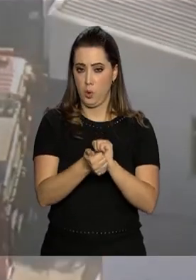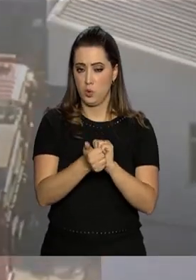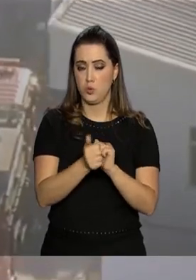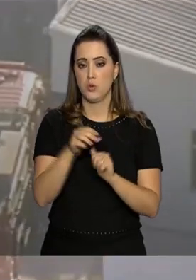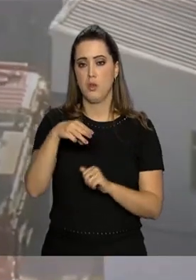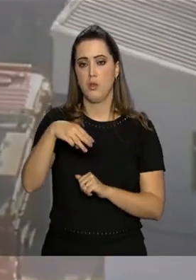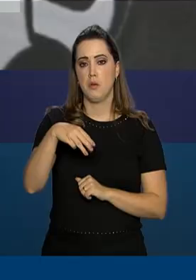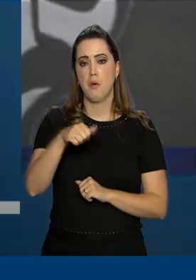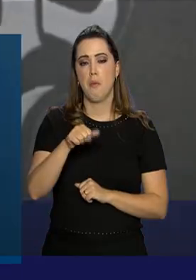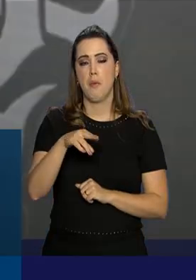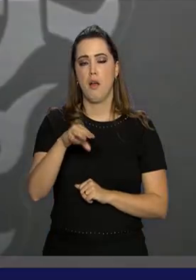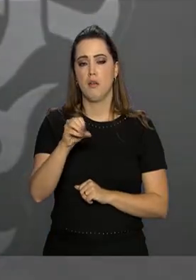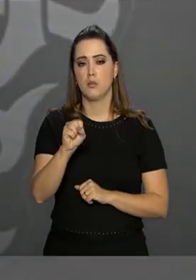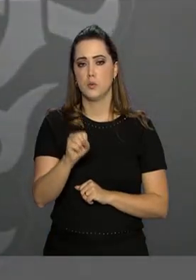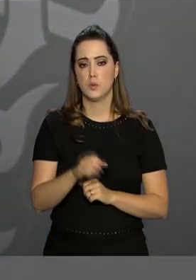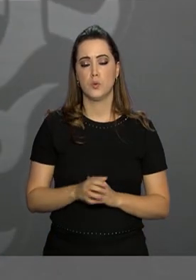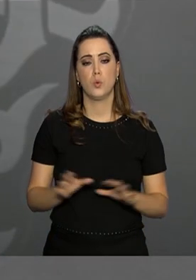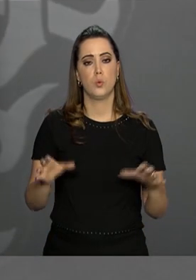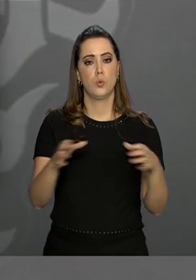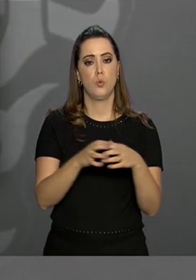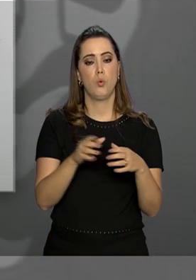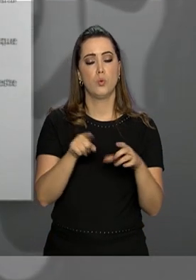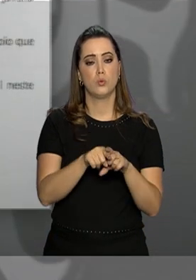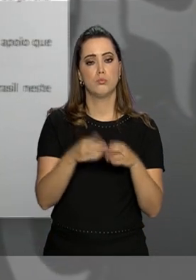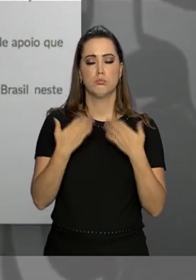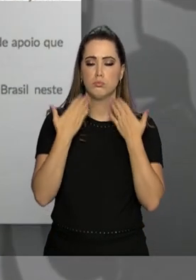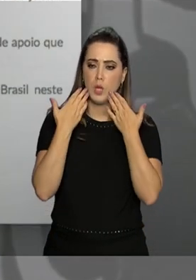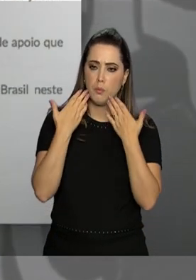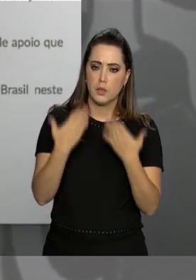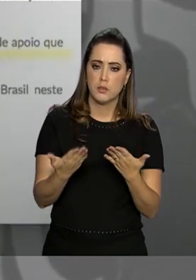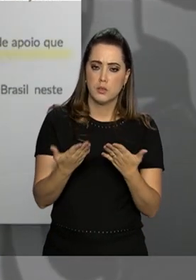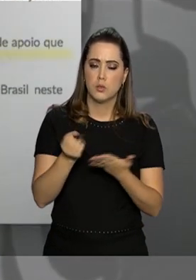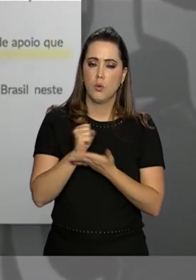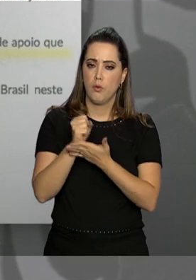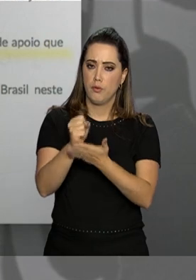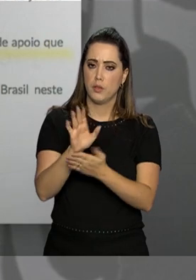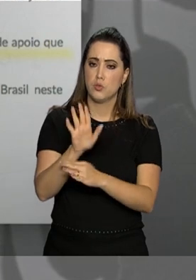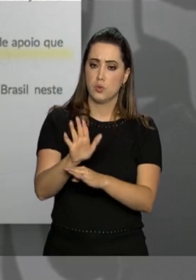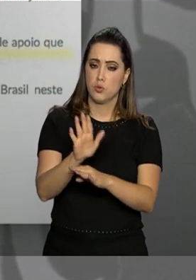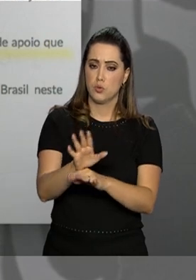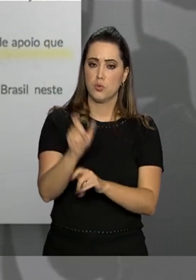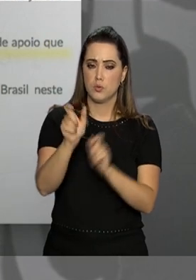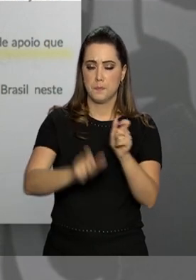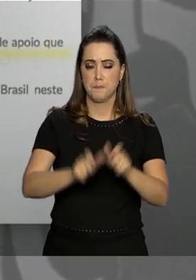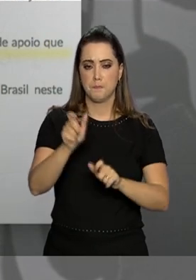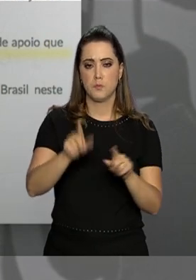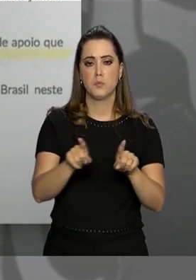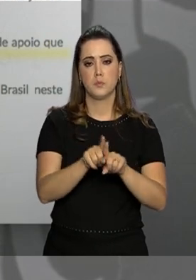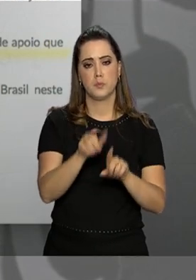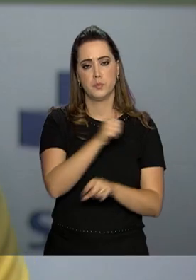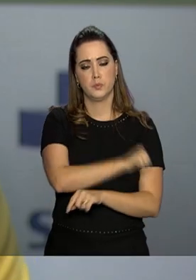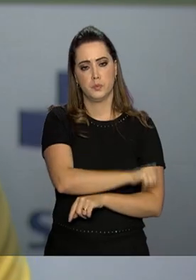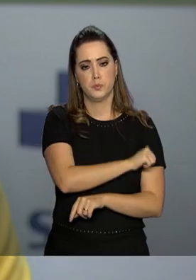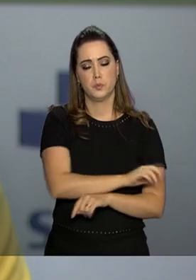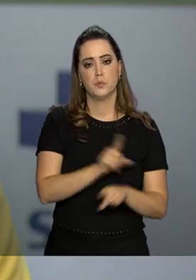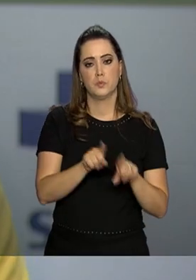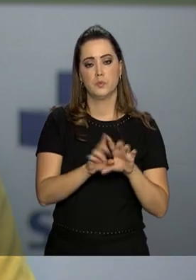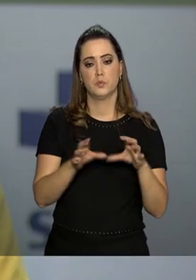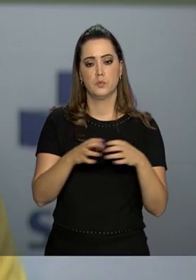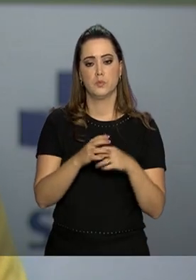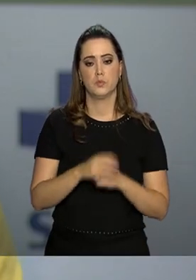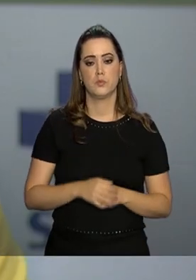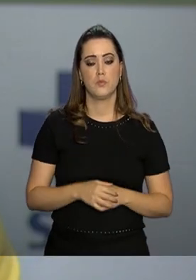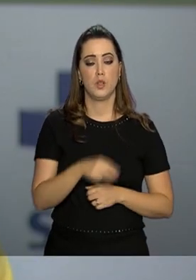Marco Aurélio Vieira. A pasta se colocou à disposição do clube e das autoridades do Rio de Janeiro. Já o